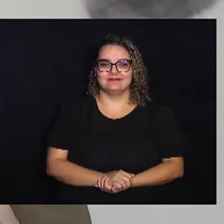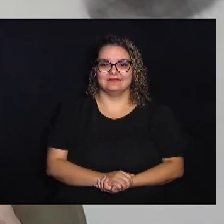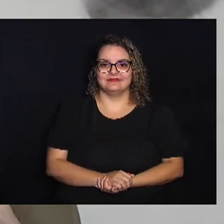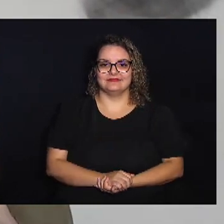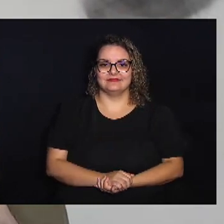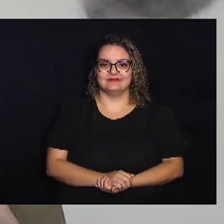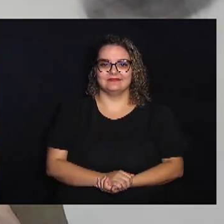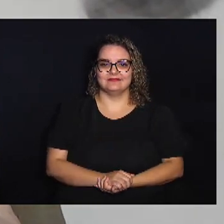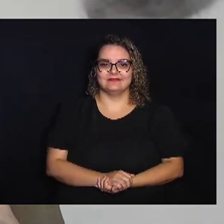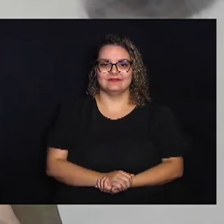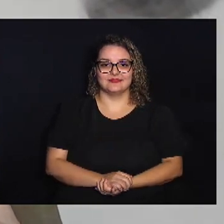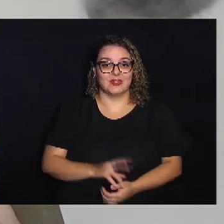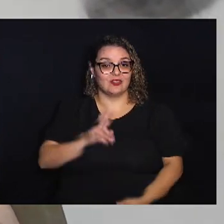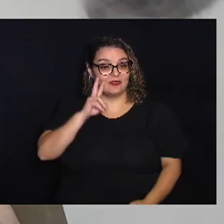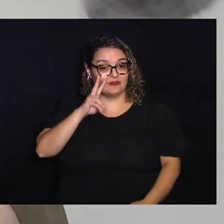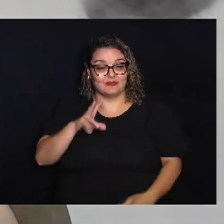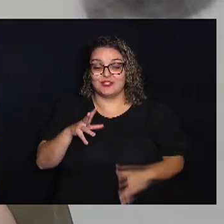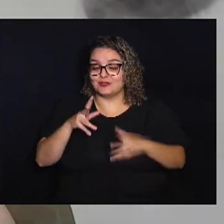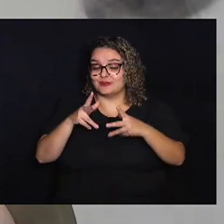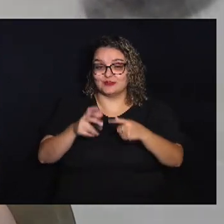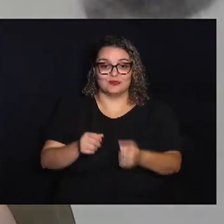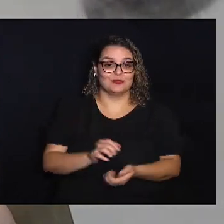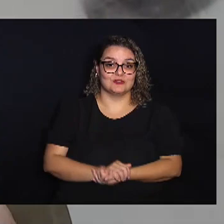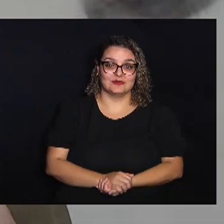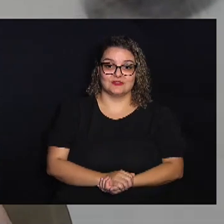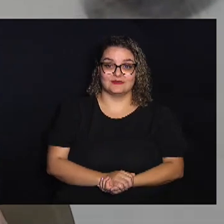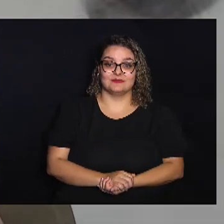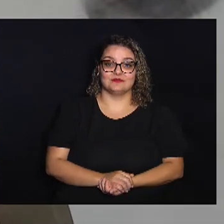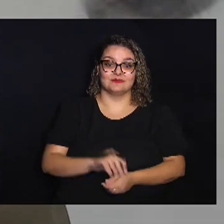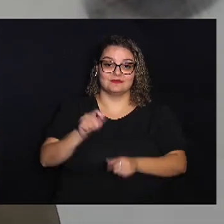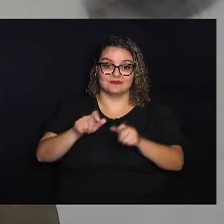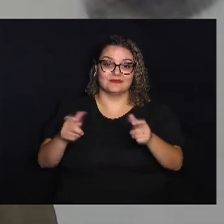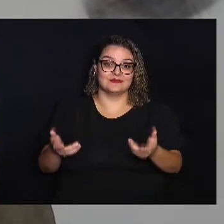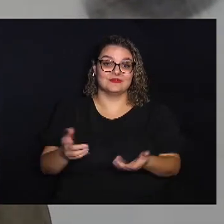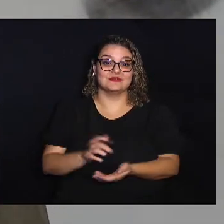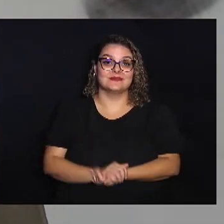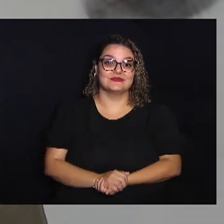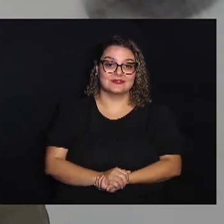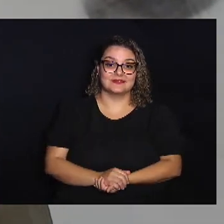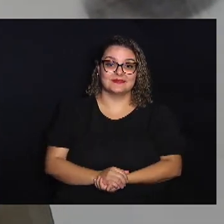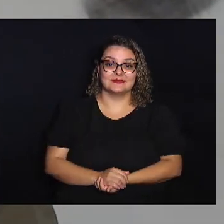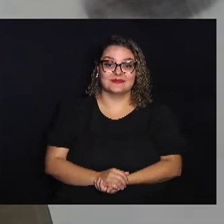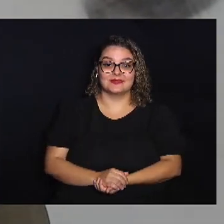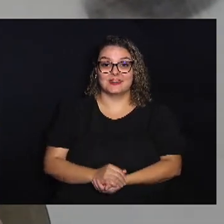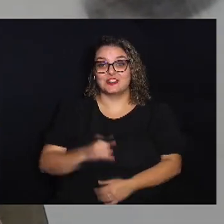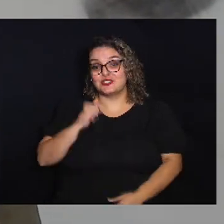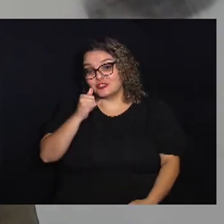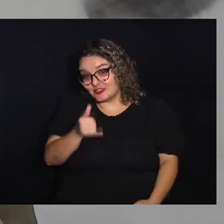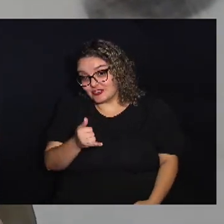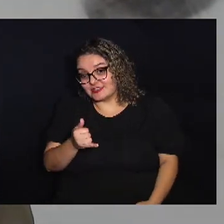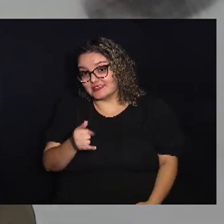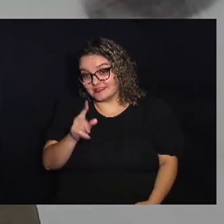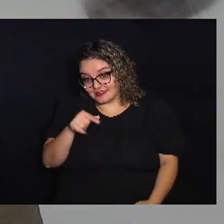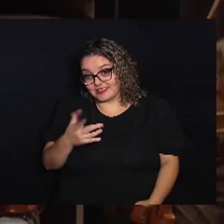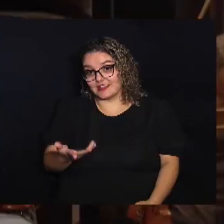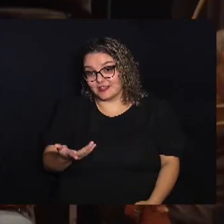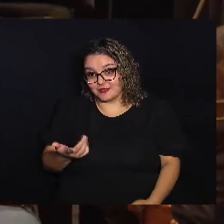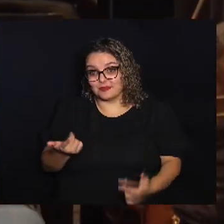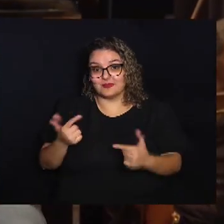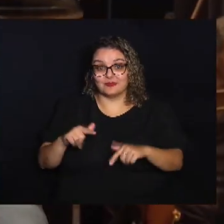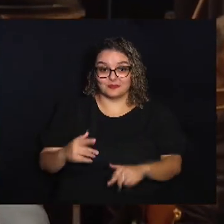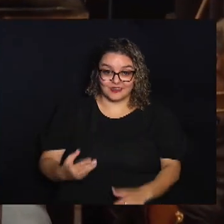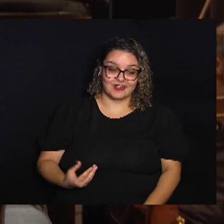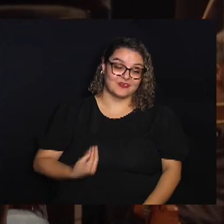Olhando aquilo Que Aquilo que As pessoas Dizem que você é Ou de onde Você veio